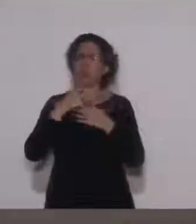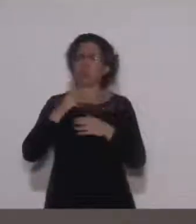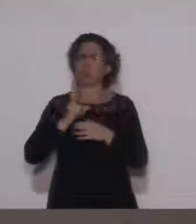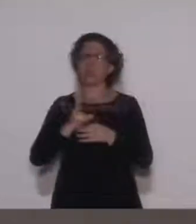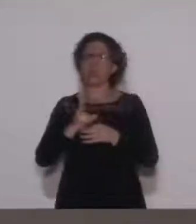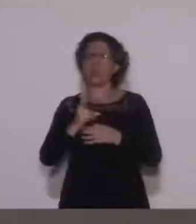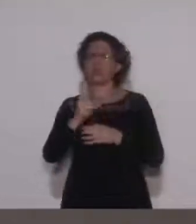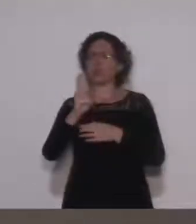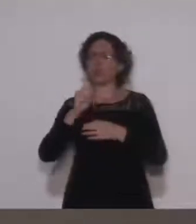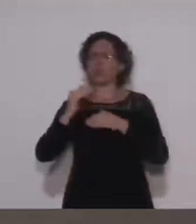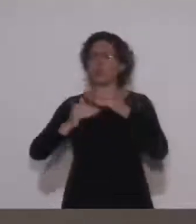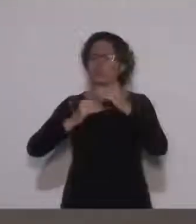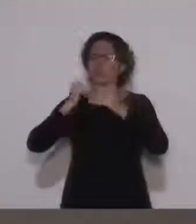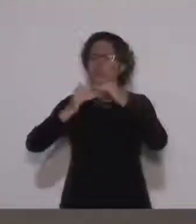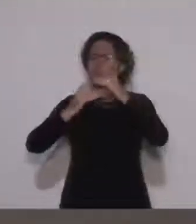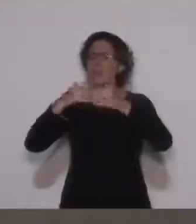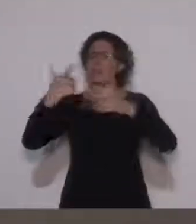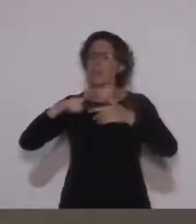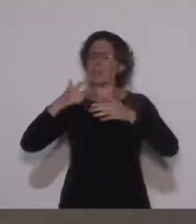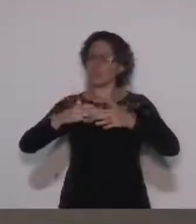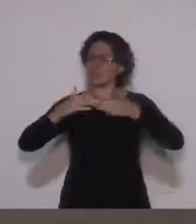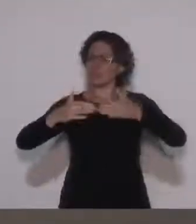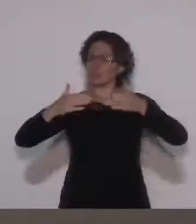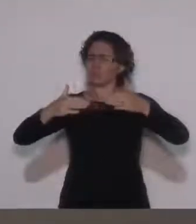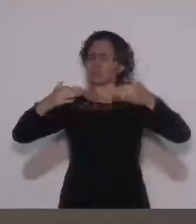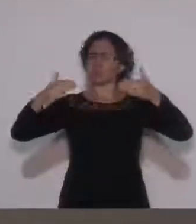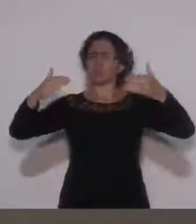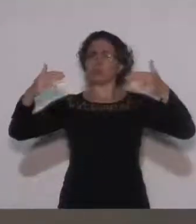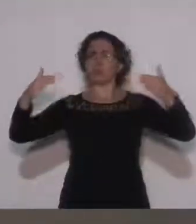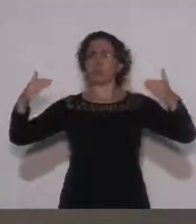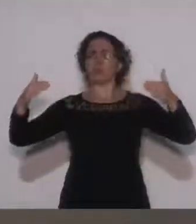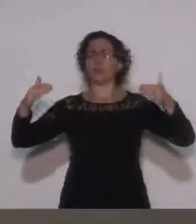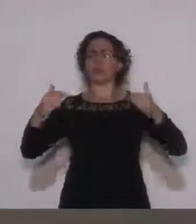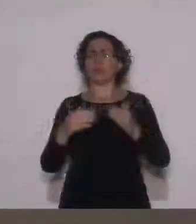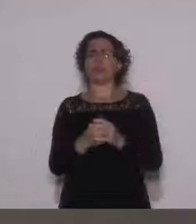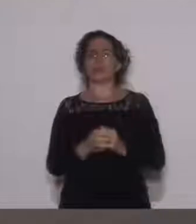renovar e venha crescer a cada ano. Porque isso